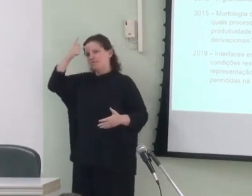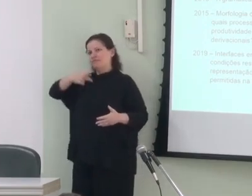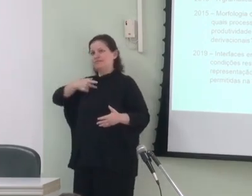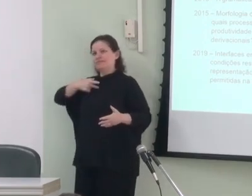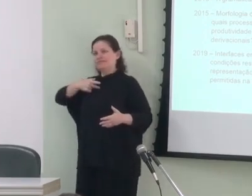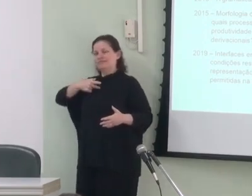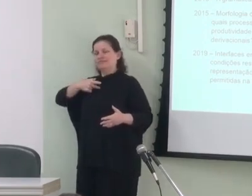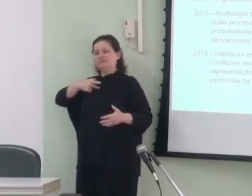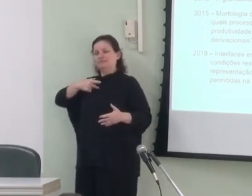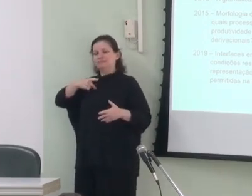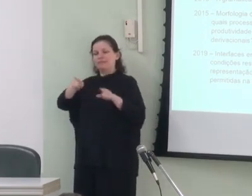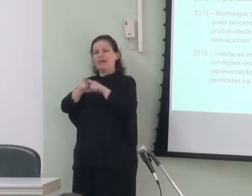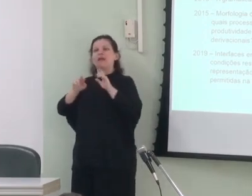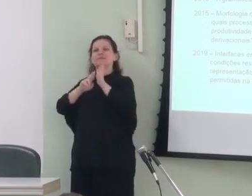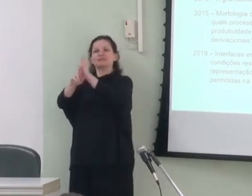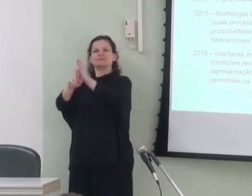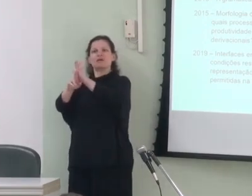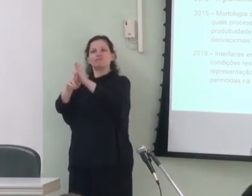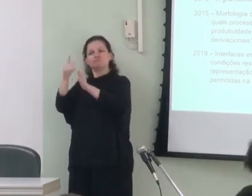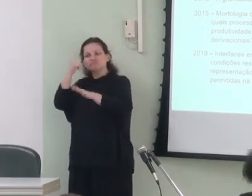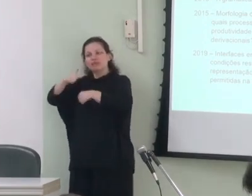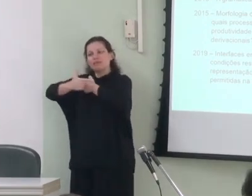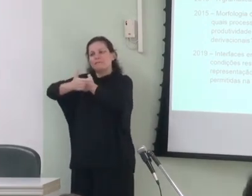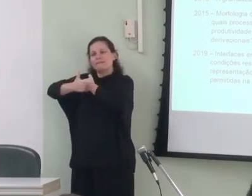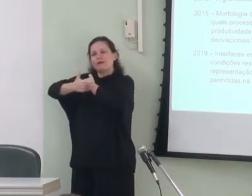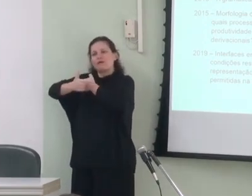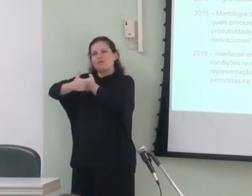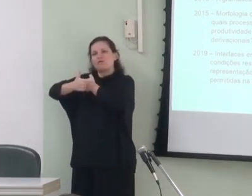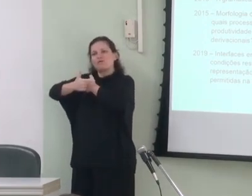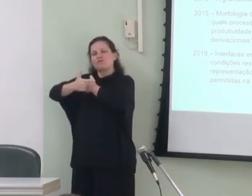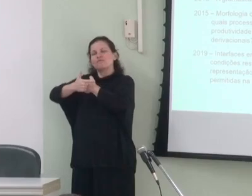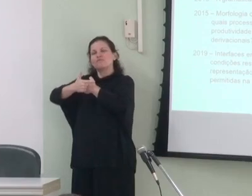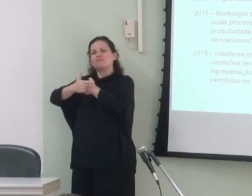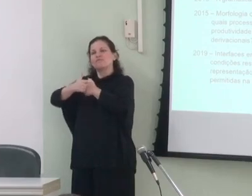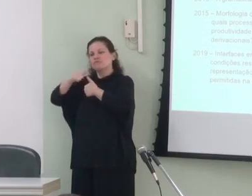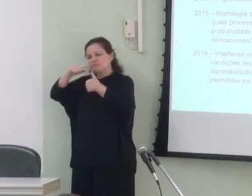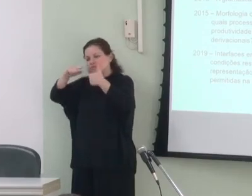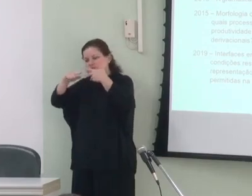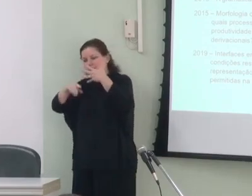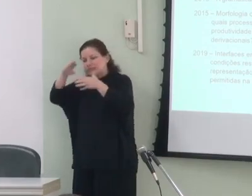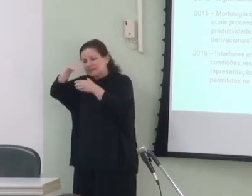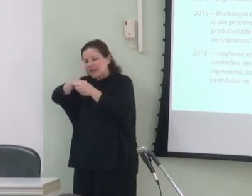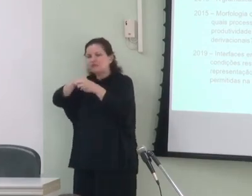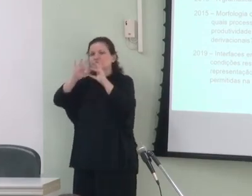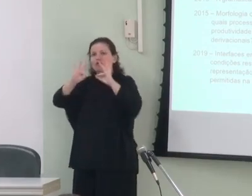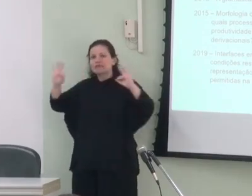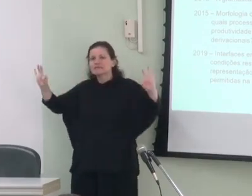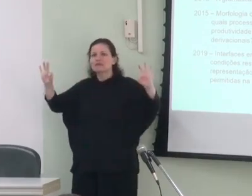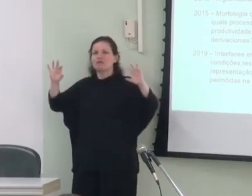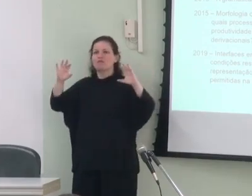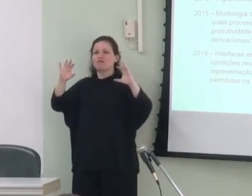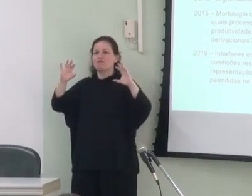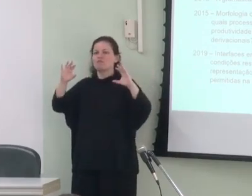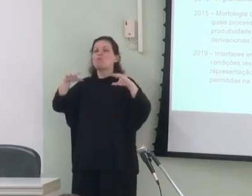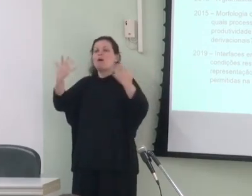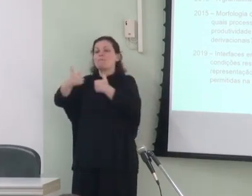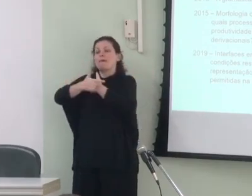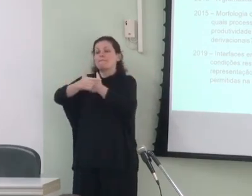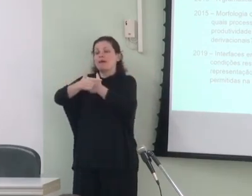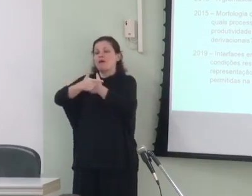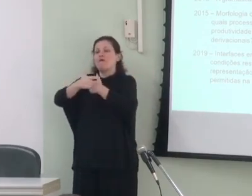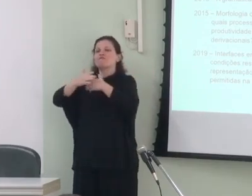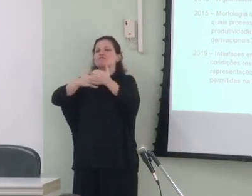e de representação que desempenham um papel na coloquiação de elementos dentro da oração, da frase, qual é o papel das funções